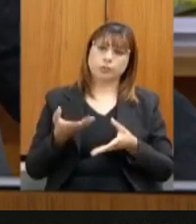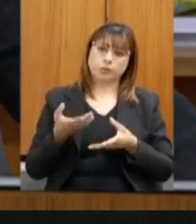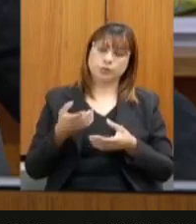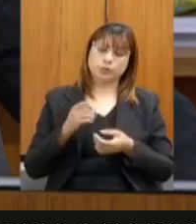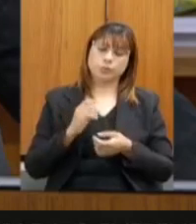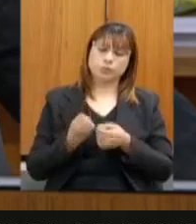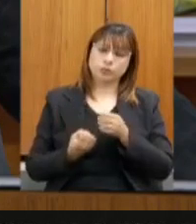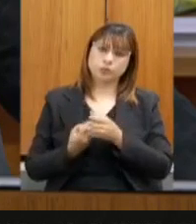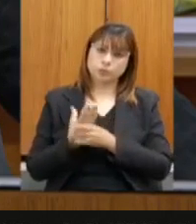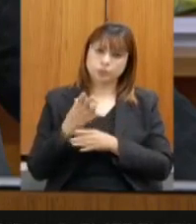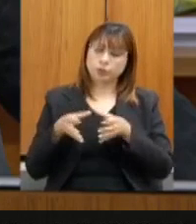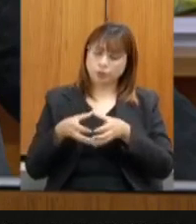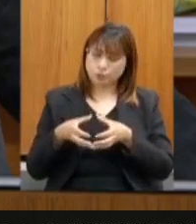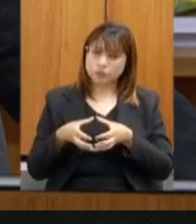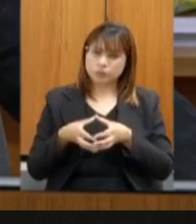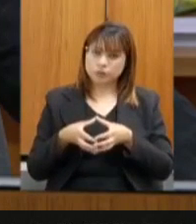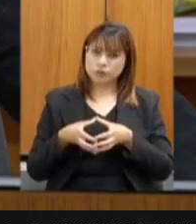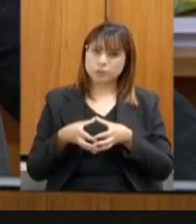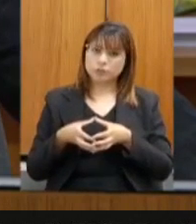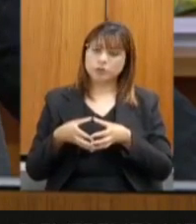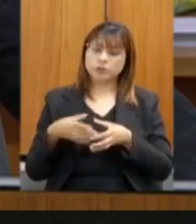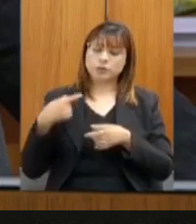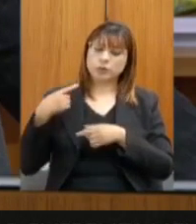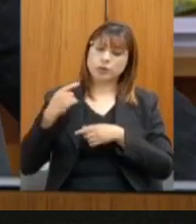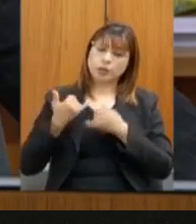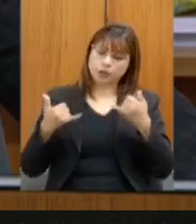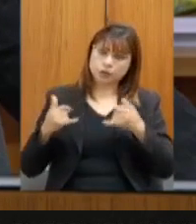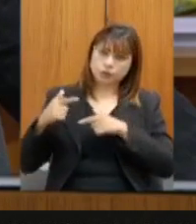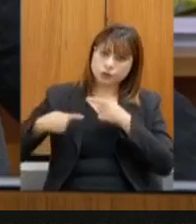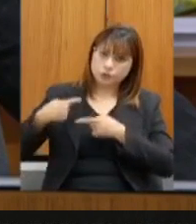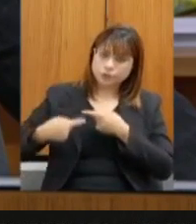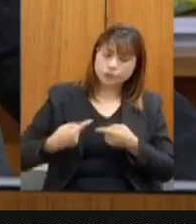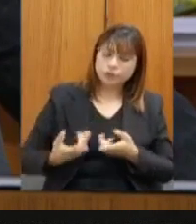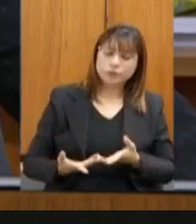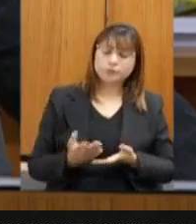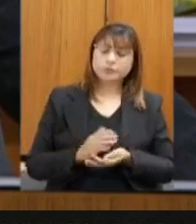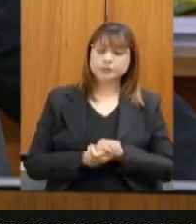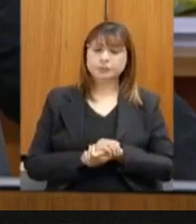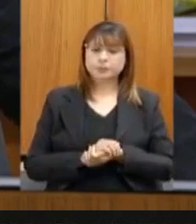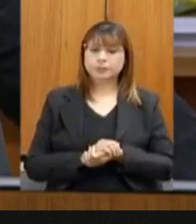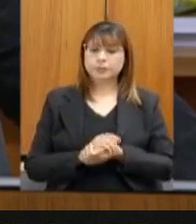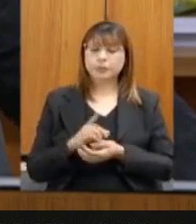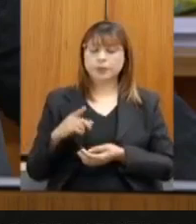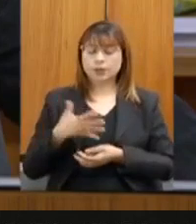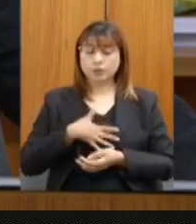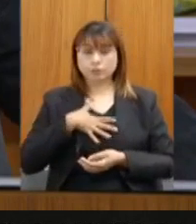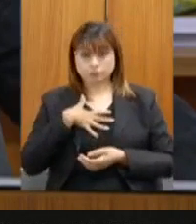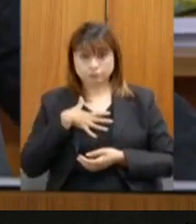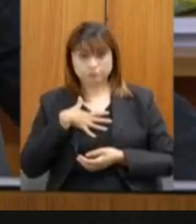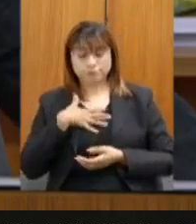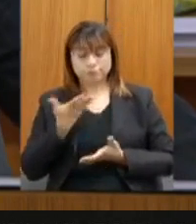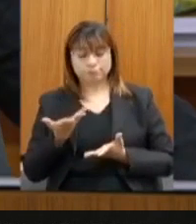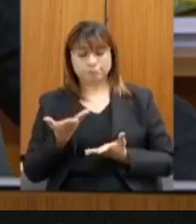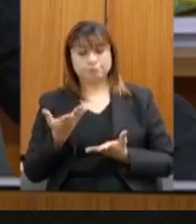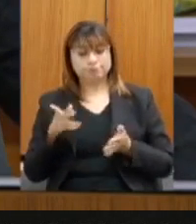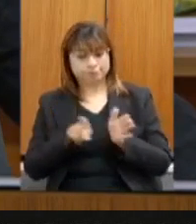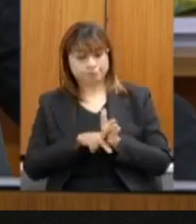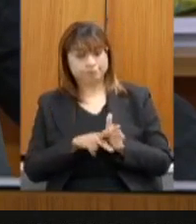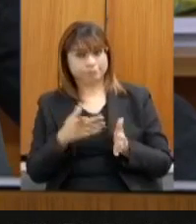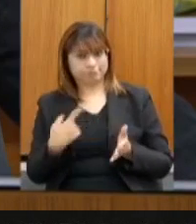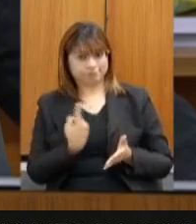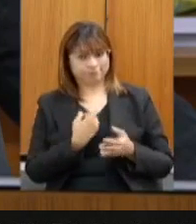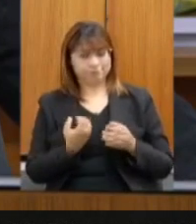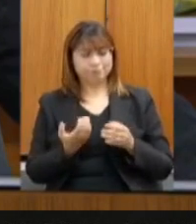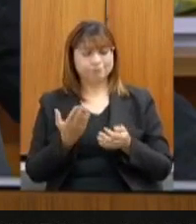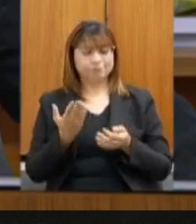a grata satisfação de termos, em Minas Gerais, através de um projeto de nossa autoria, aprovado por